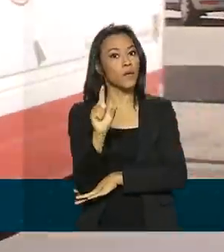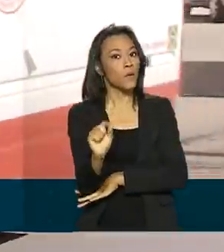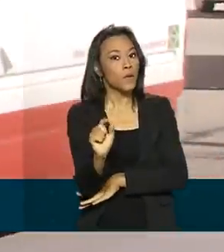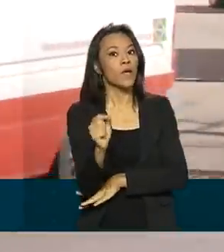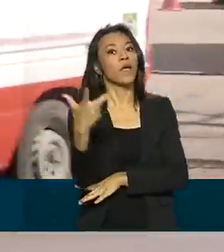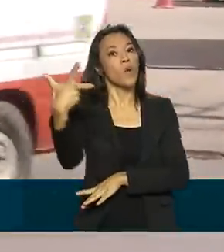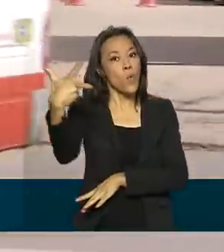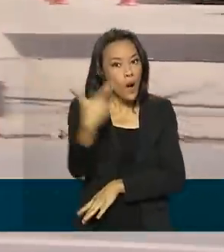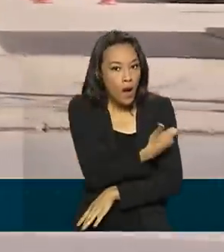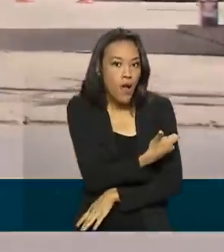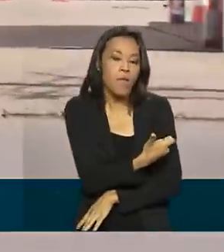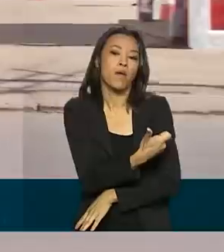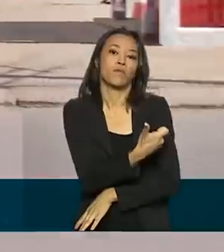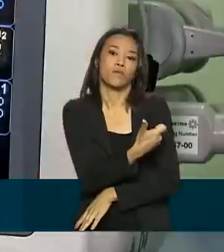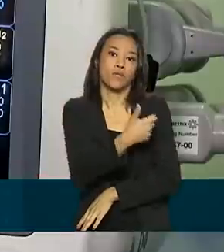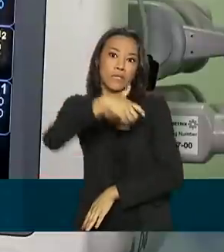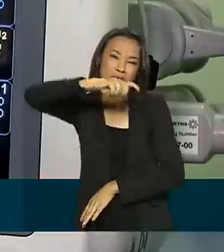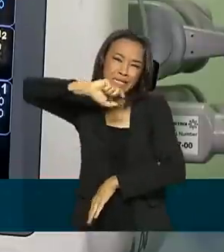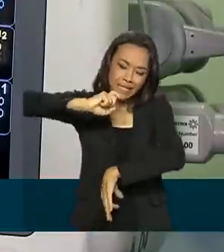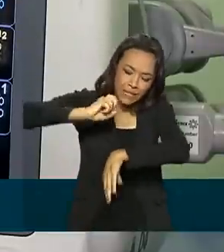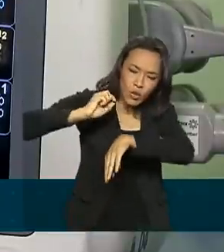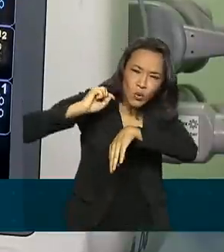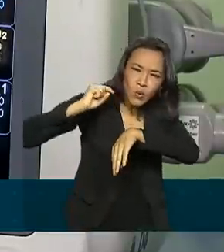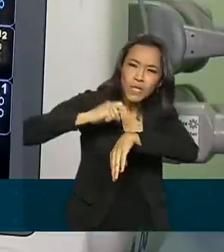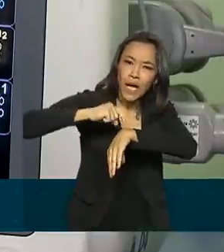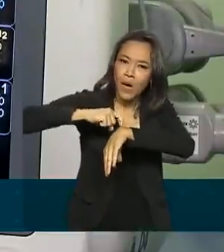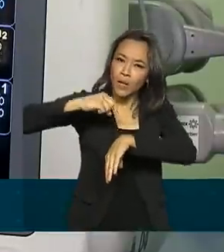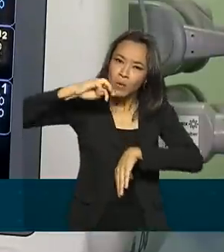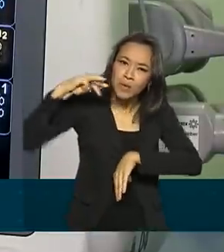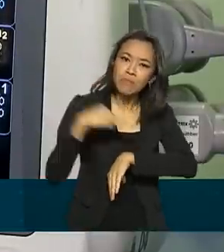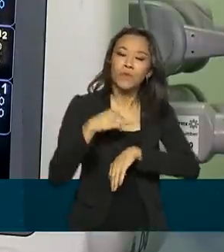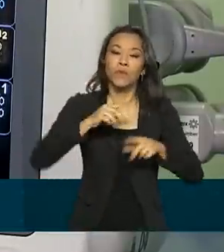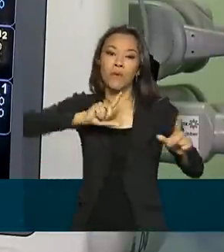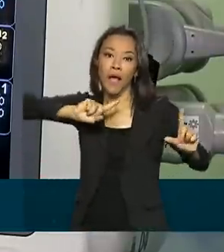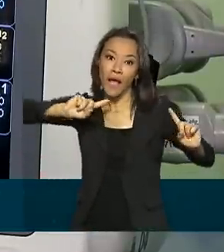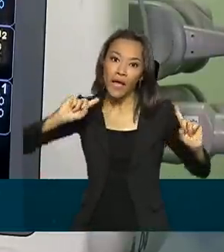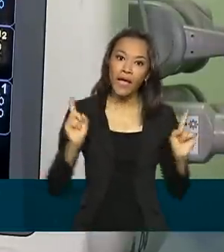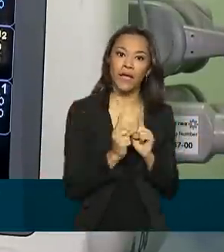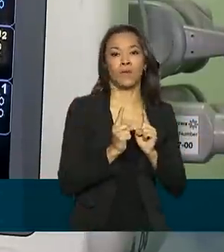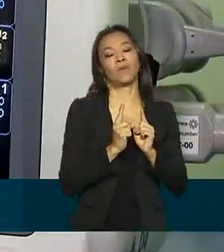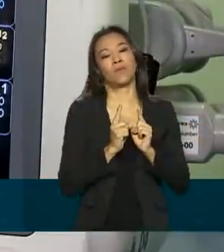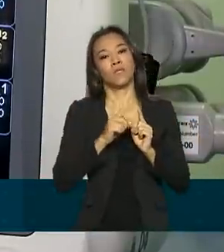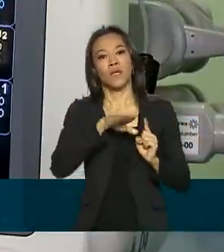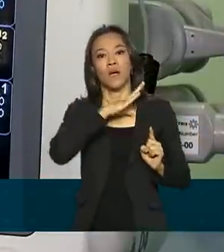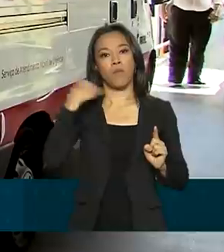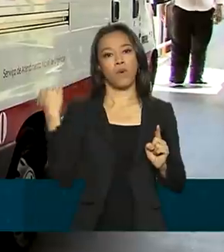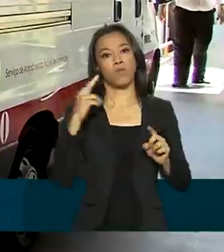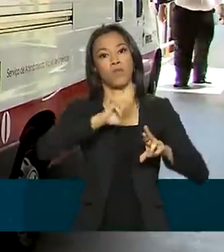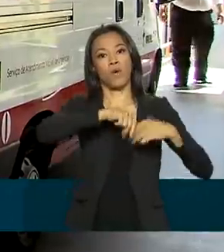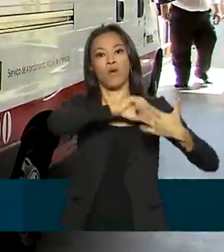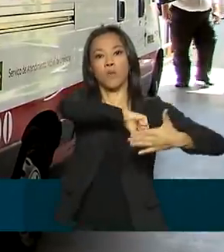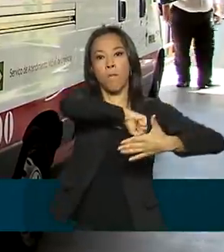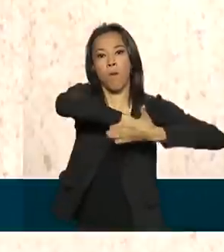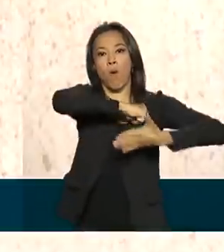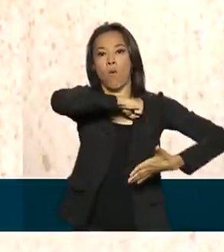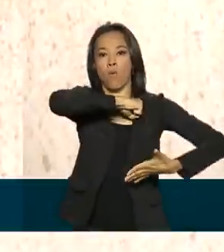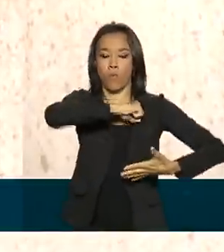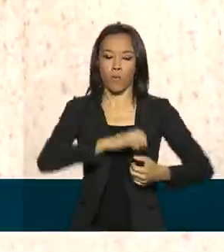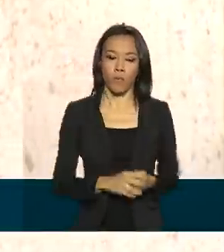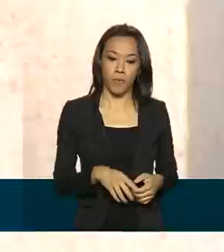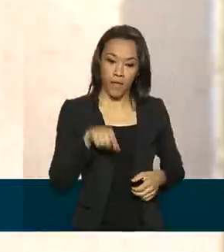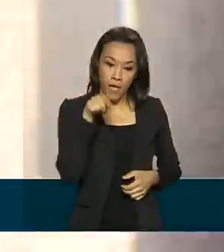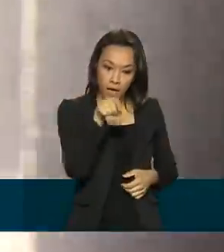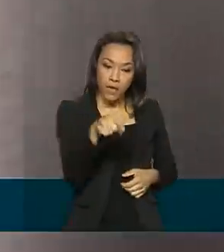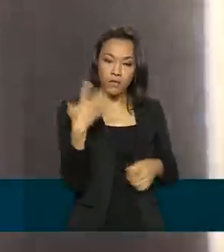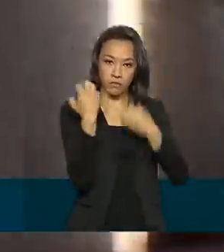desse remédio nos primeiros minutos pode reduzir o risco de morte e de sequelas por infarto. O serviço